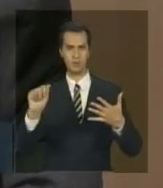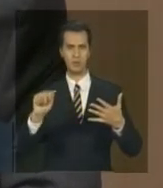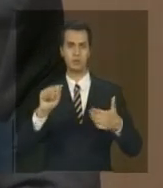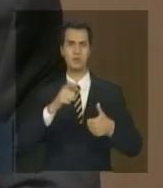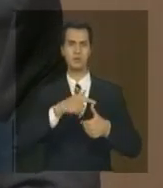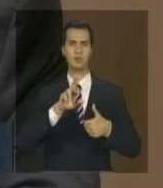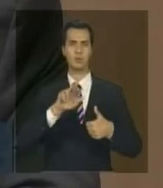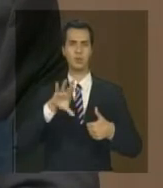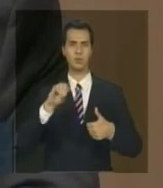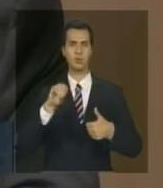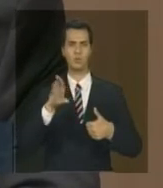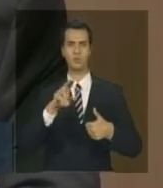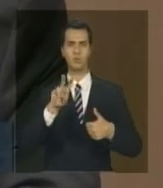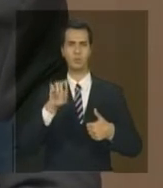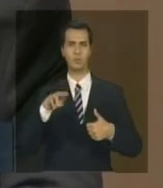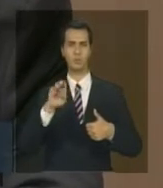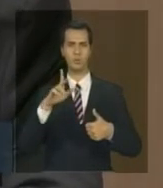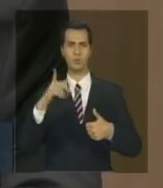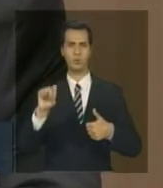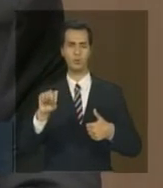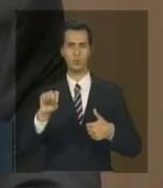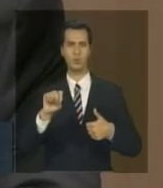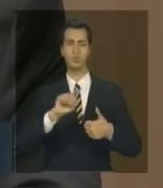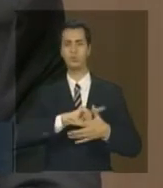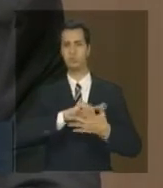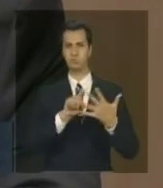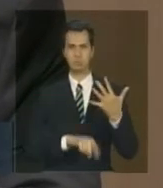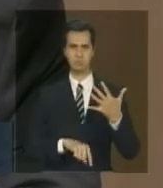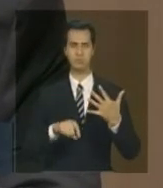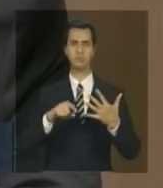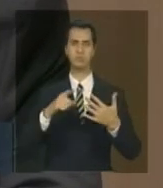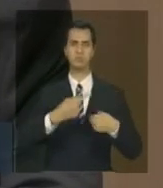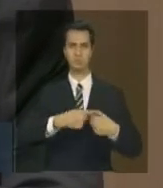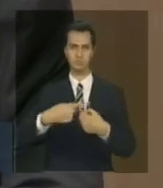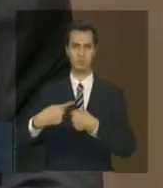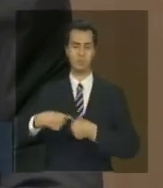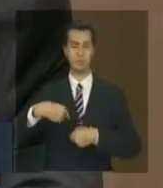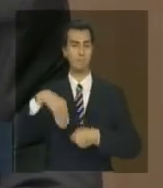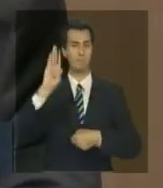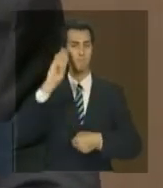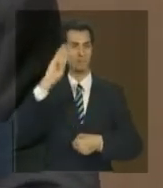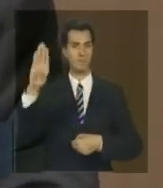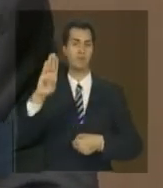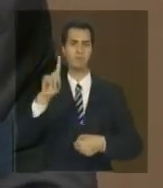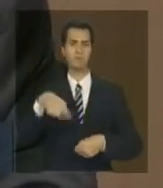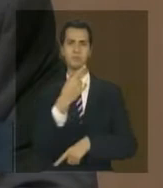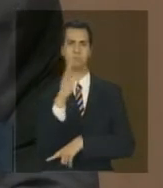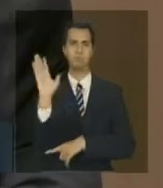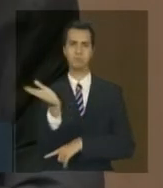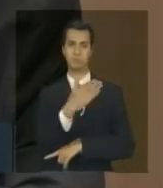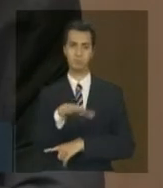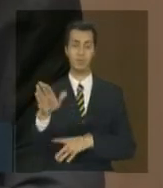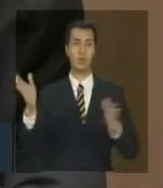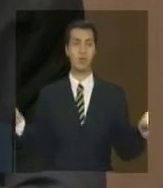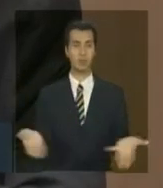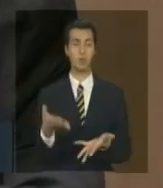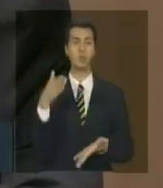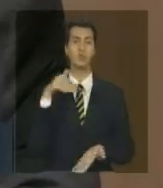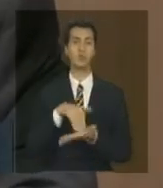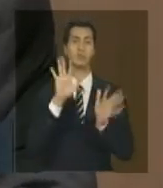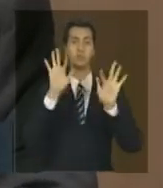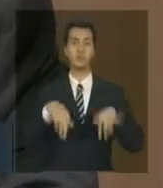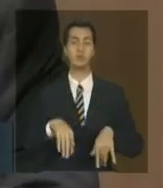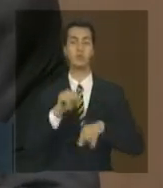então essa é onde está a espacialização e vamos terminar fazendo uma comparação geral então de todos os